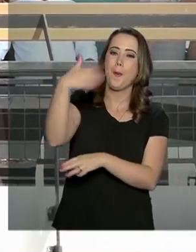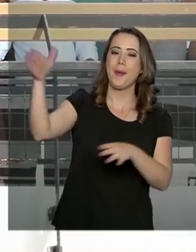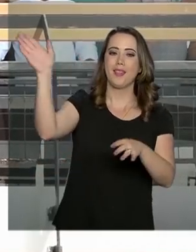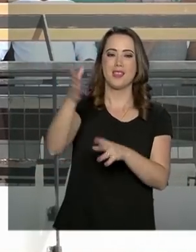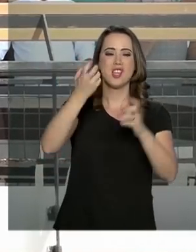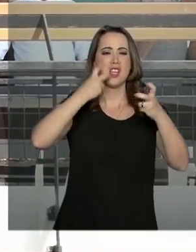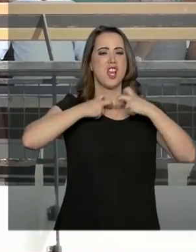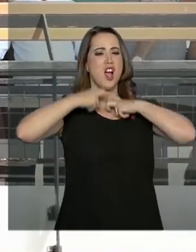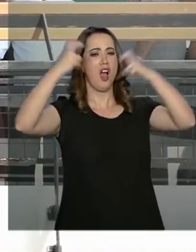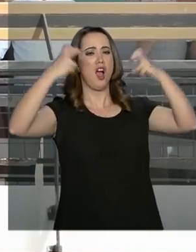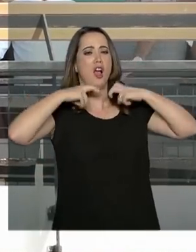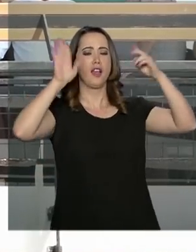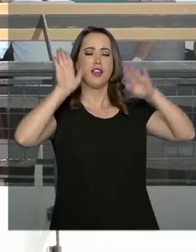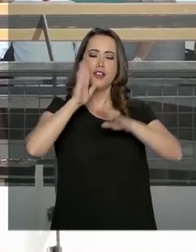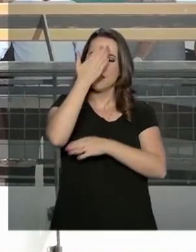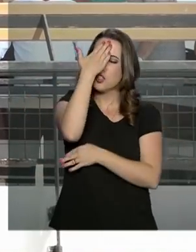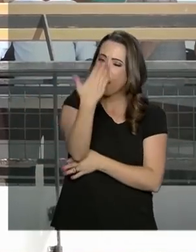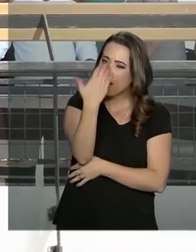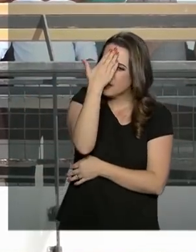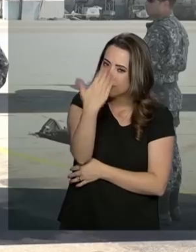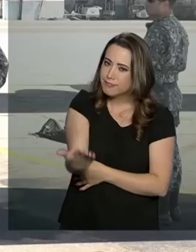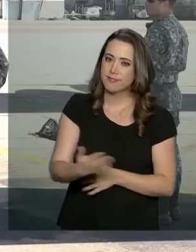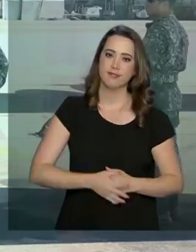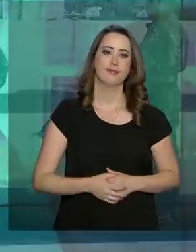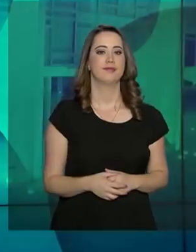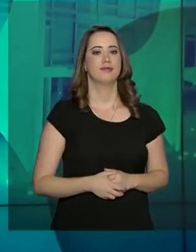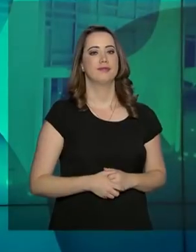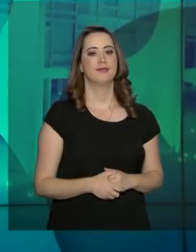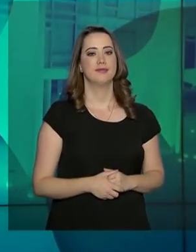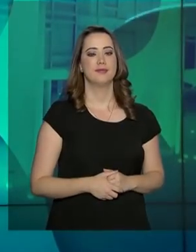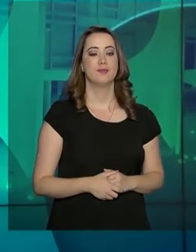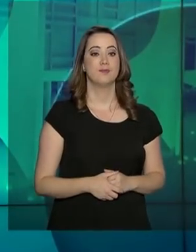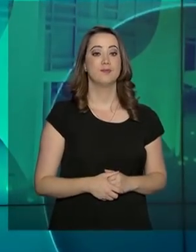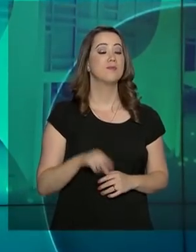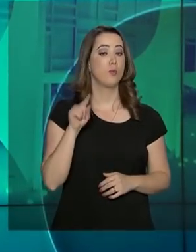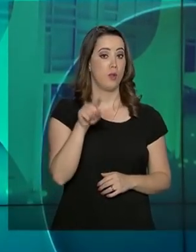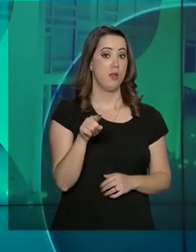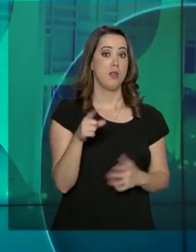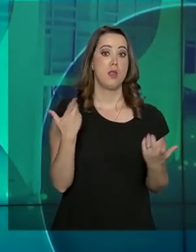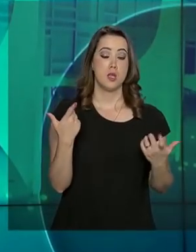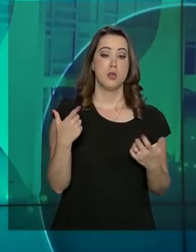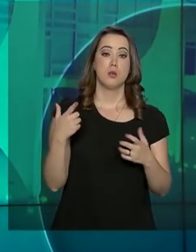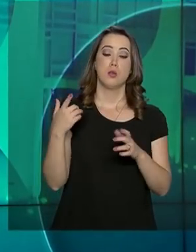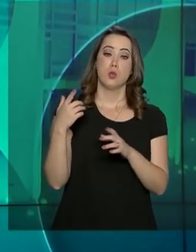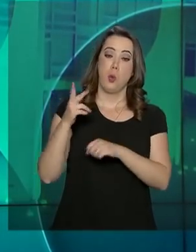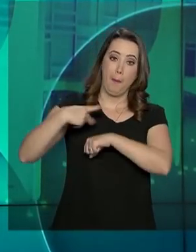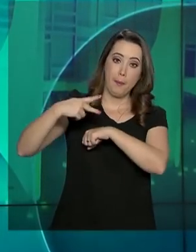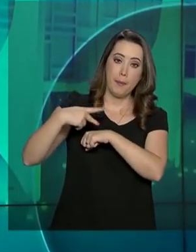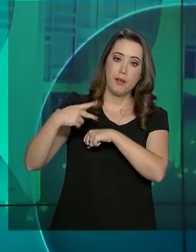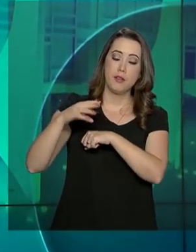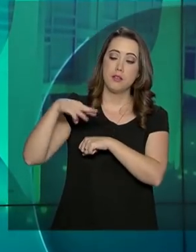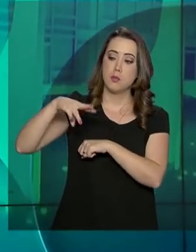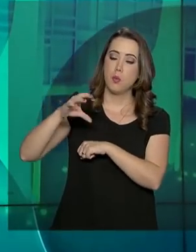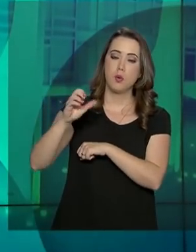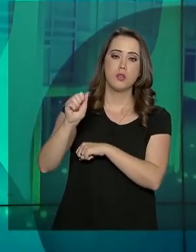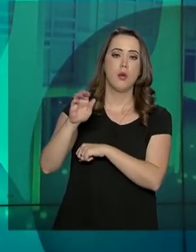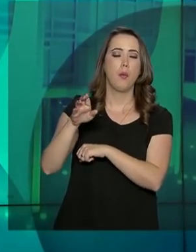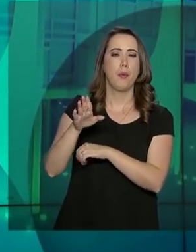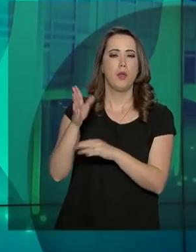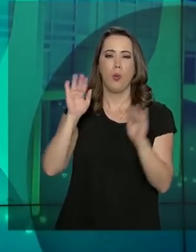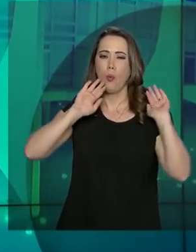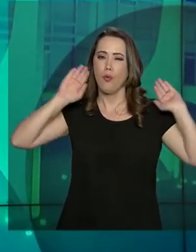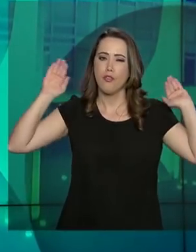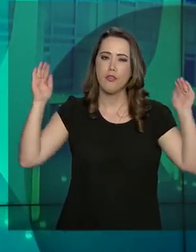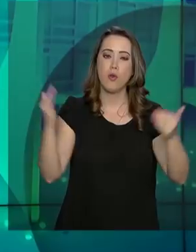bandeiras e gritos de apoio e agradecimento. Em Moçambique, a ajuda humanitária brasileira vai se concentrar na